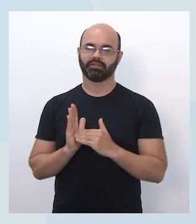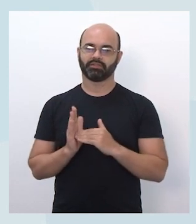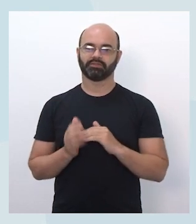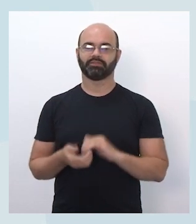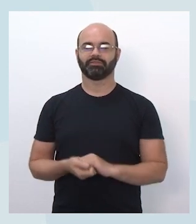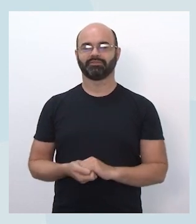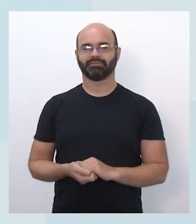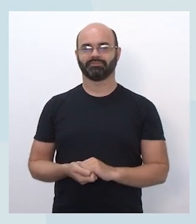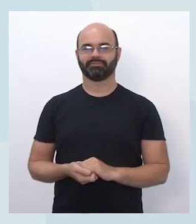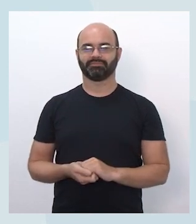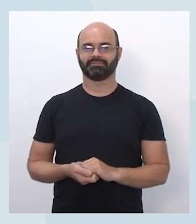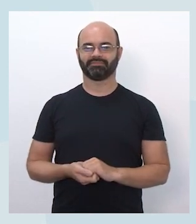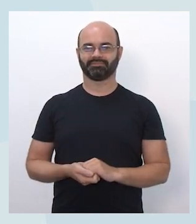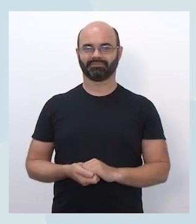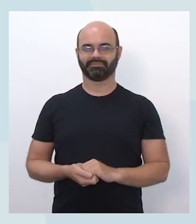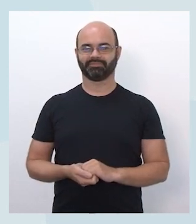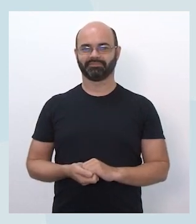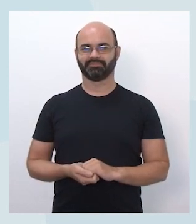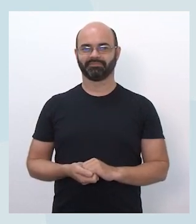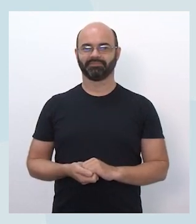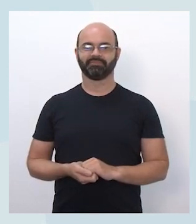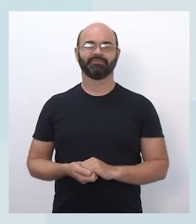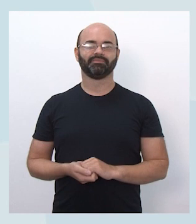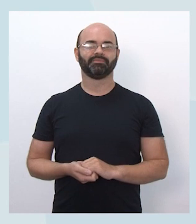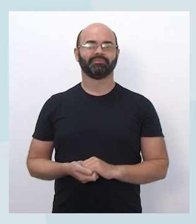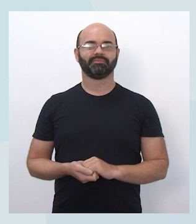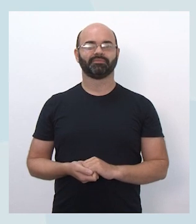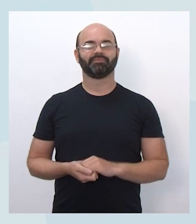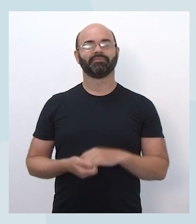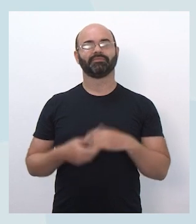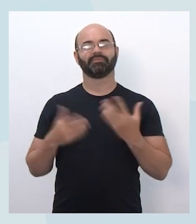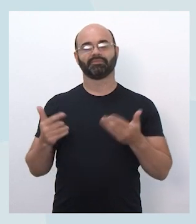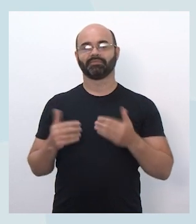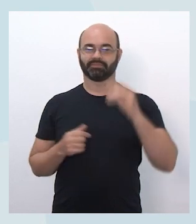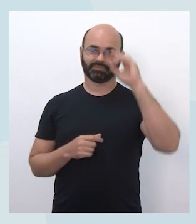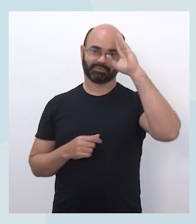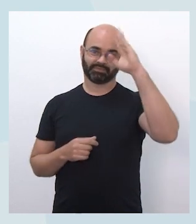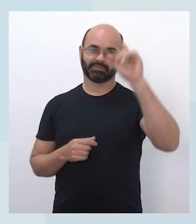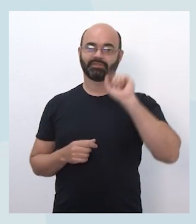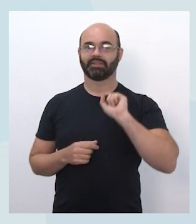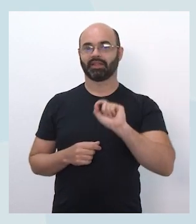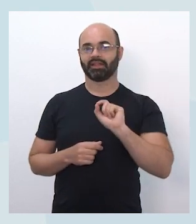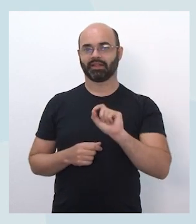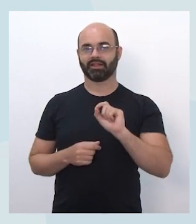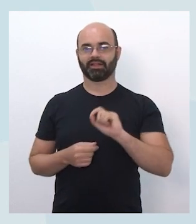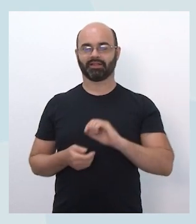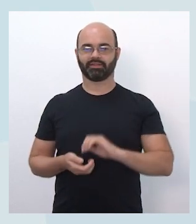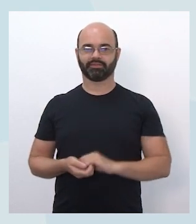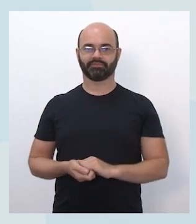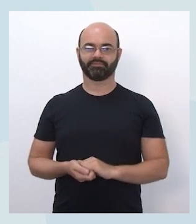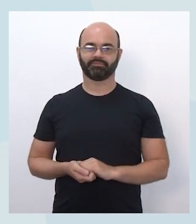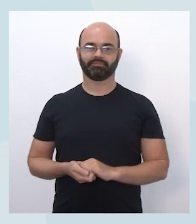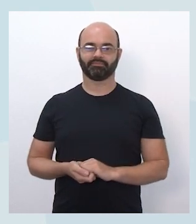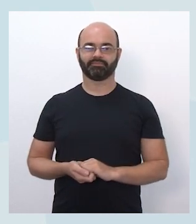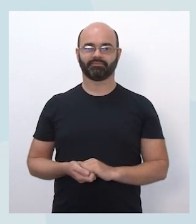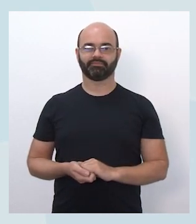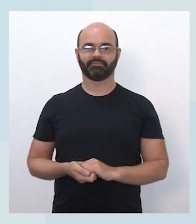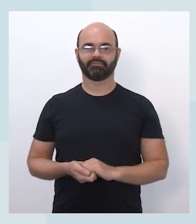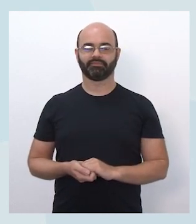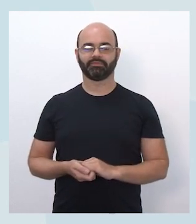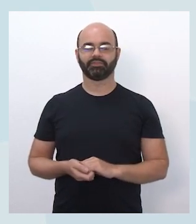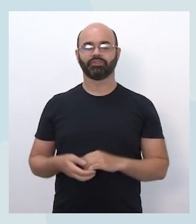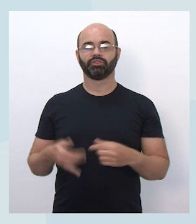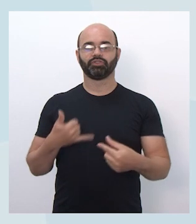né? Então, e aí essa priorização, são primeiro, a primeira, os primeiros a receber